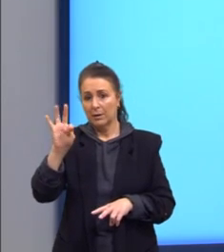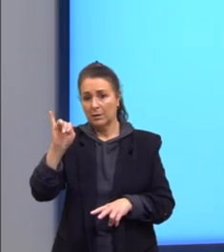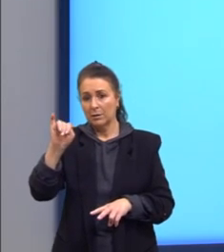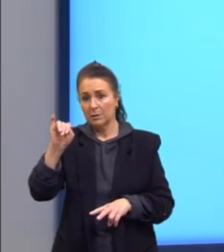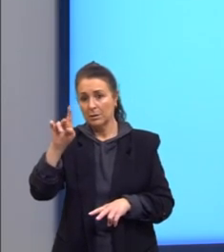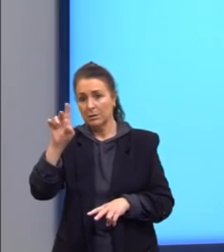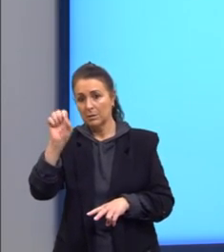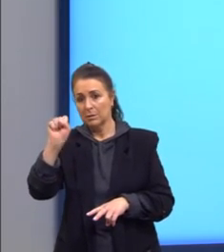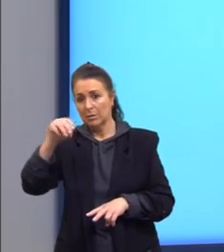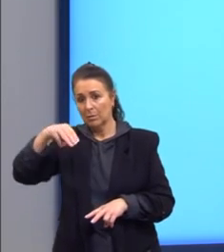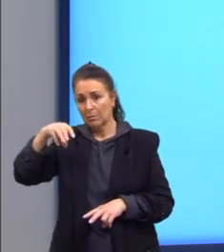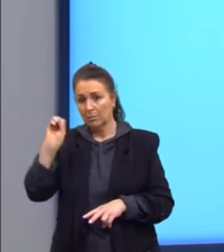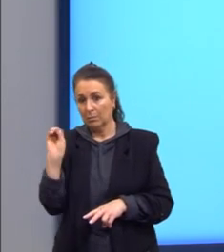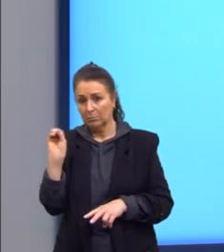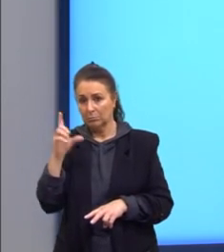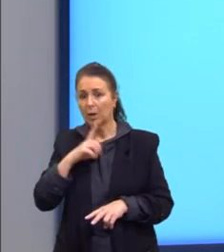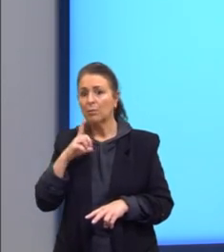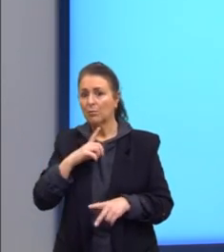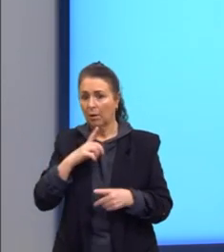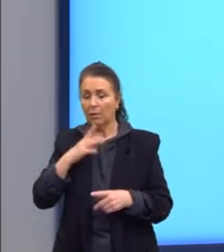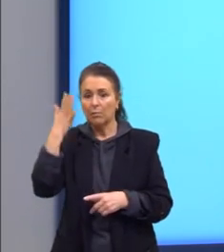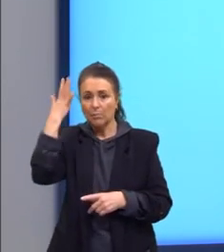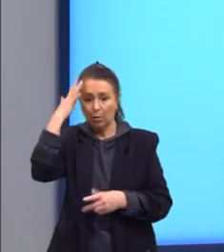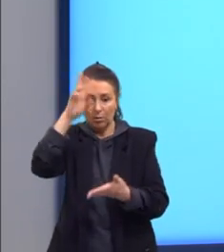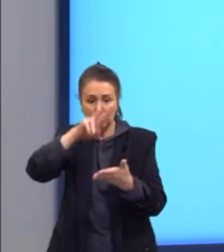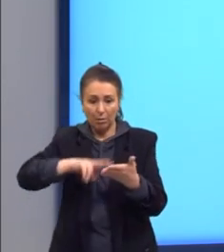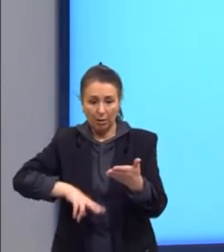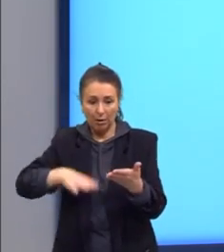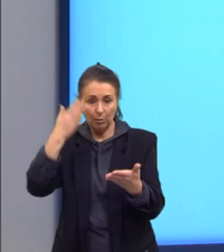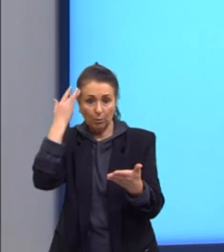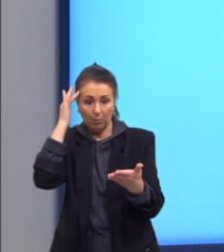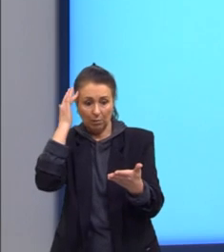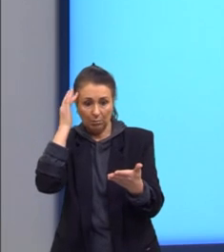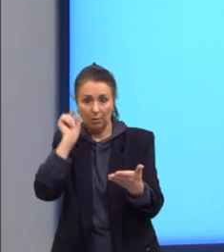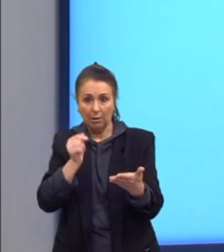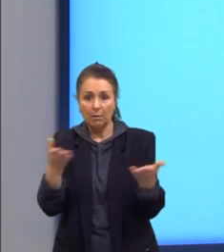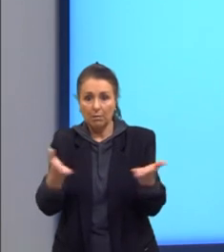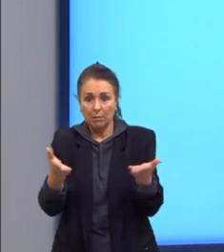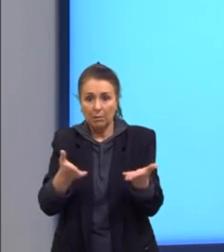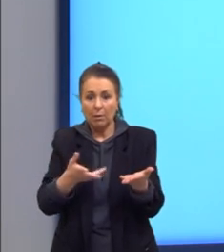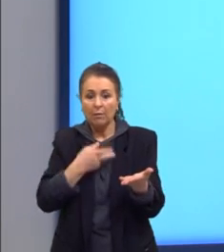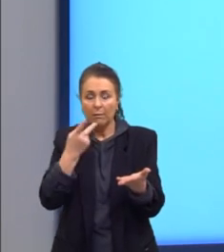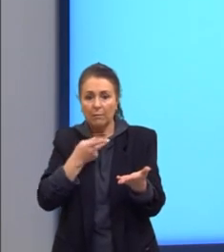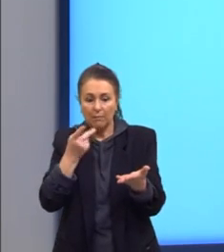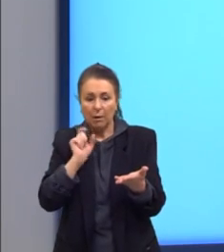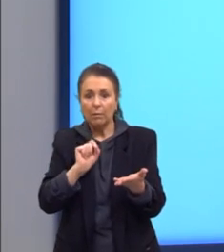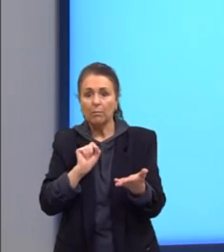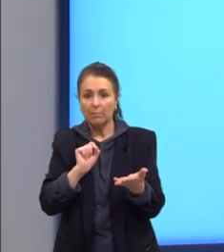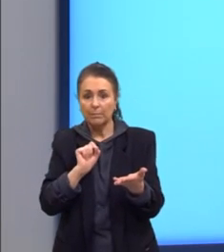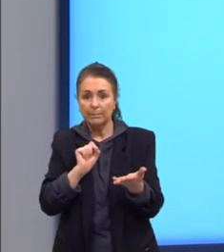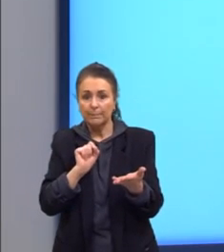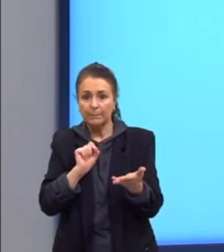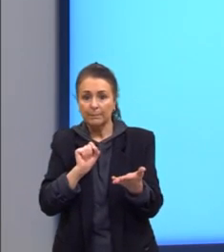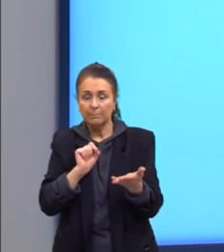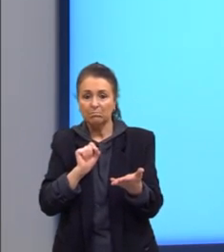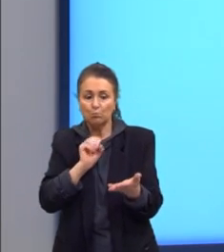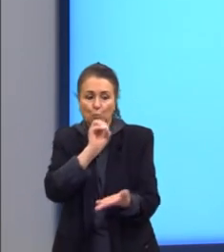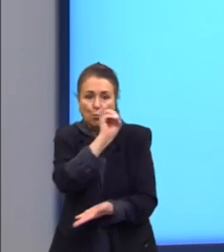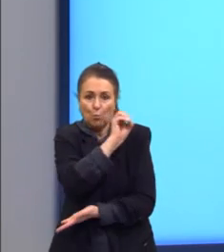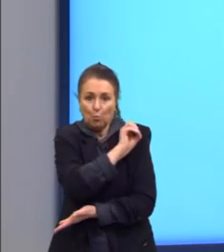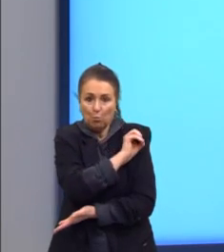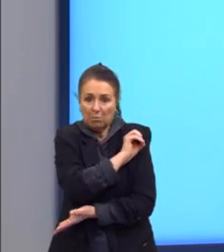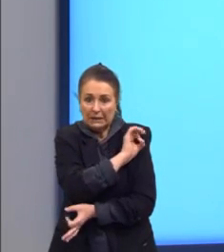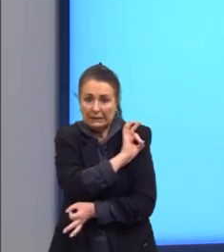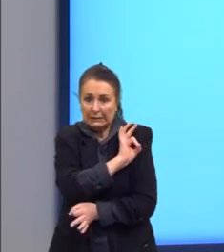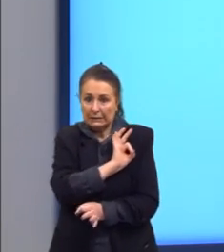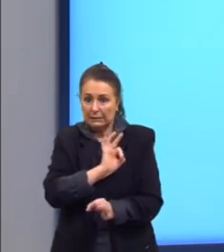analfabetismo funcional. E agora a gente chega a se falar sobre uma questão que é